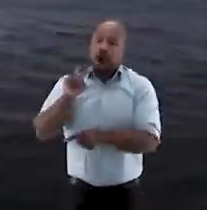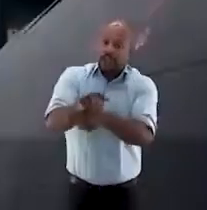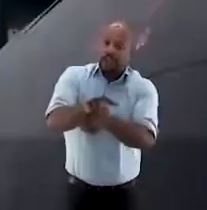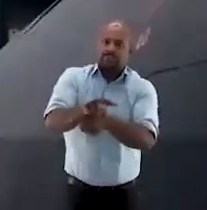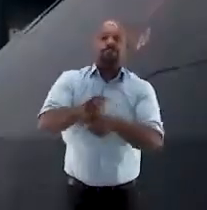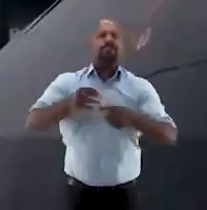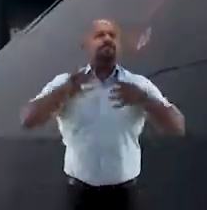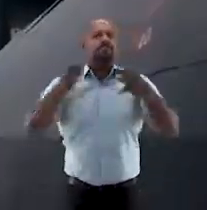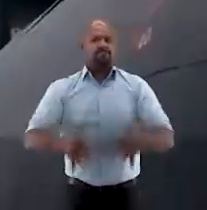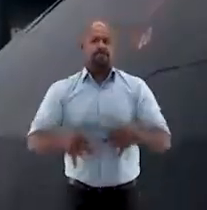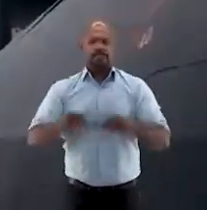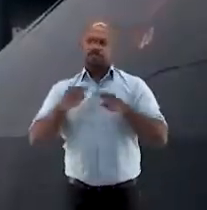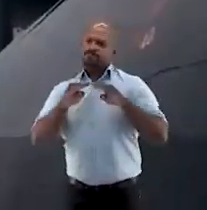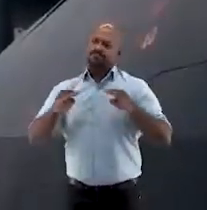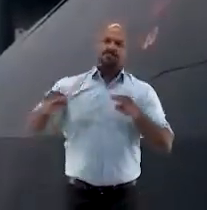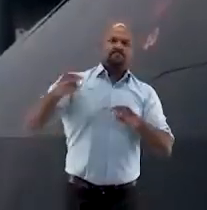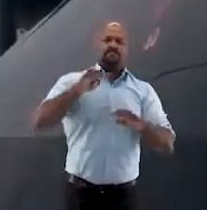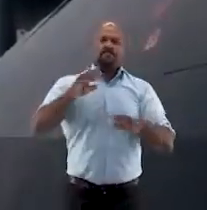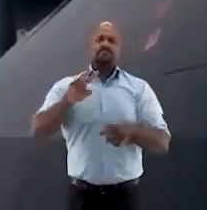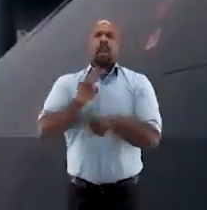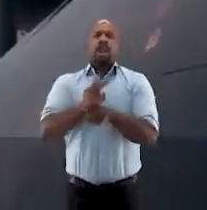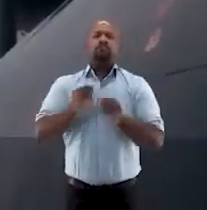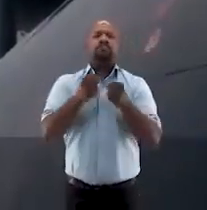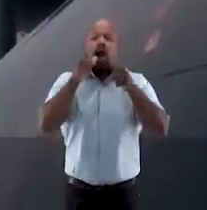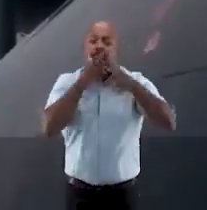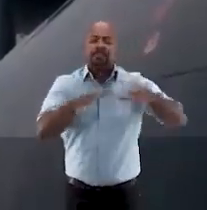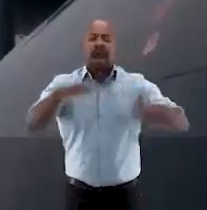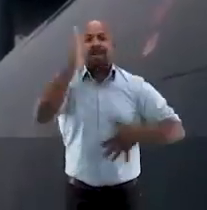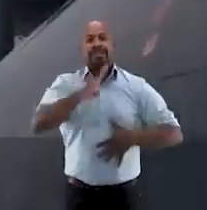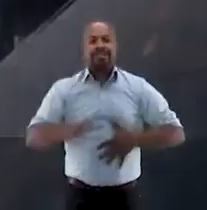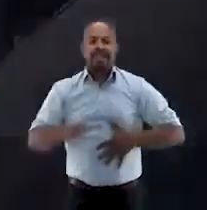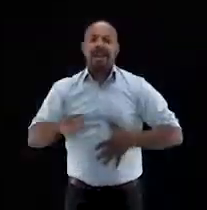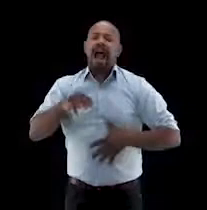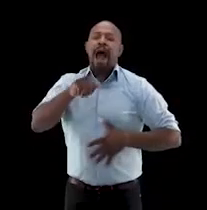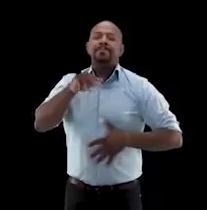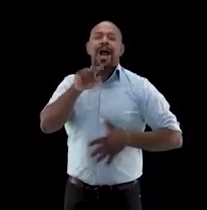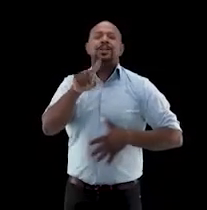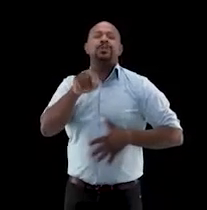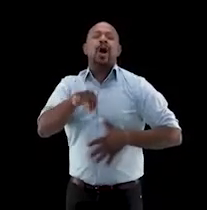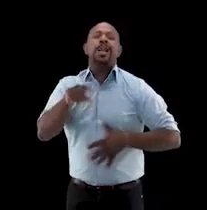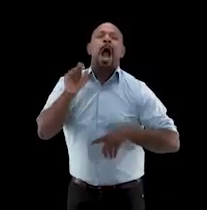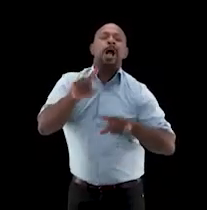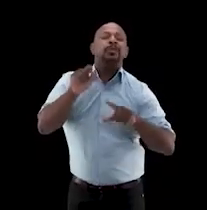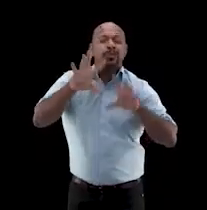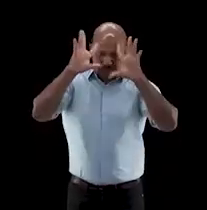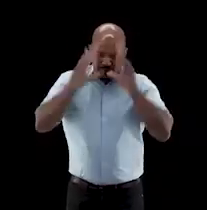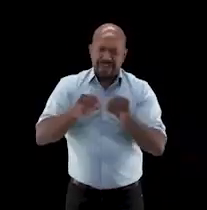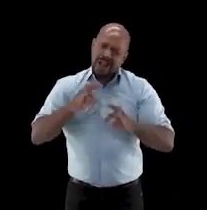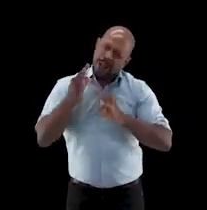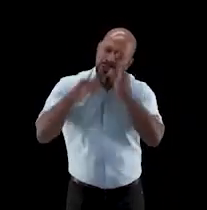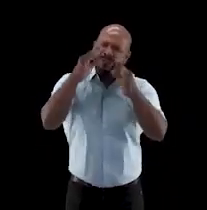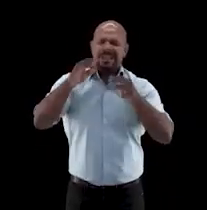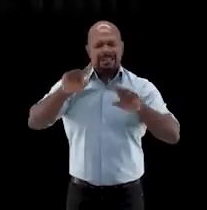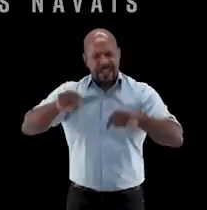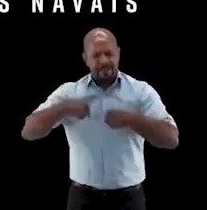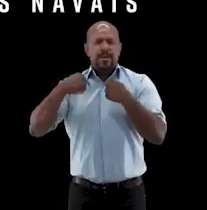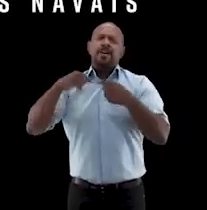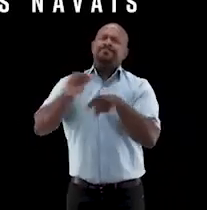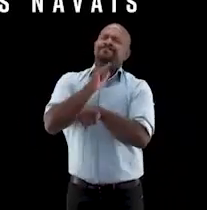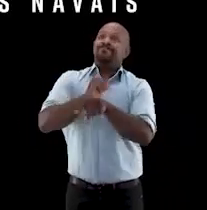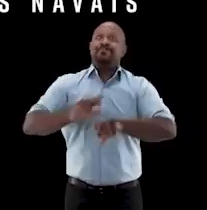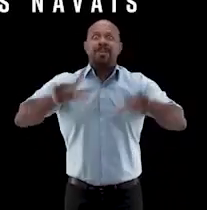proteção e a garantia da soberania do mar brasileiro. A Amazônia Azul. Somos tecnologia, desafio e